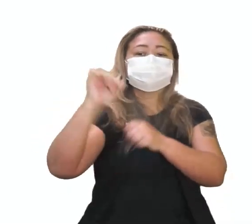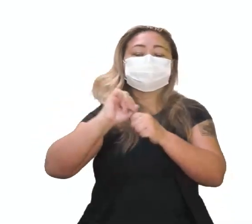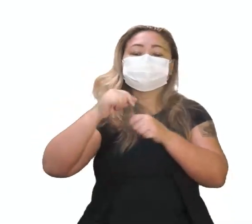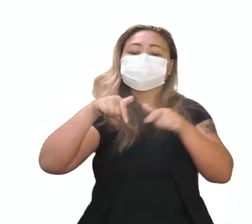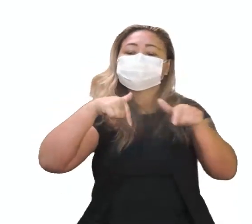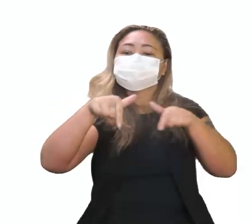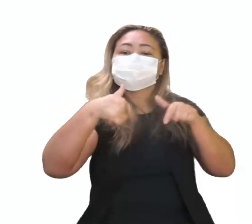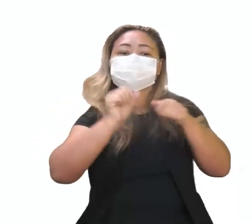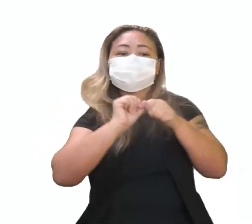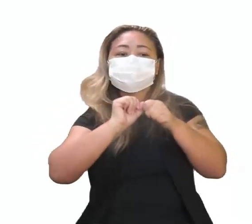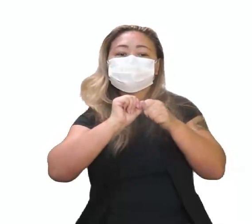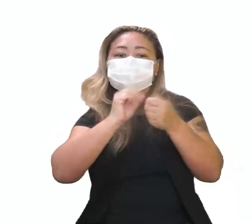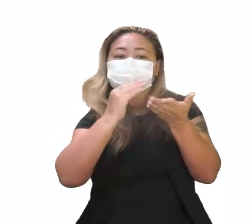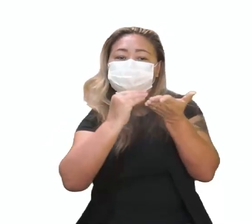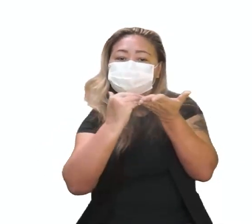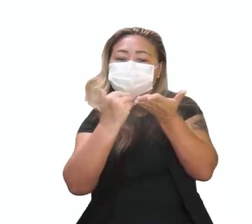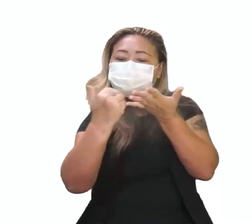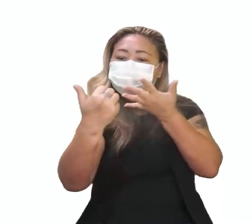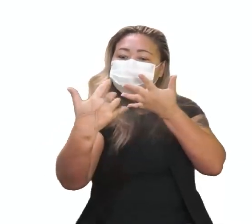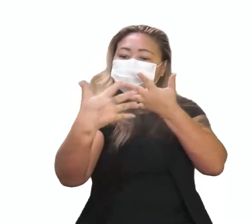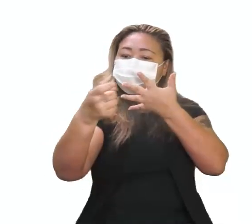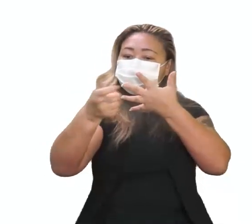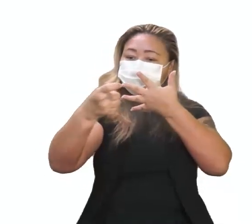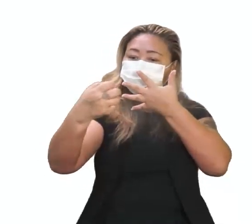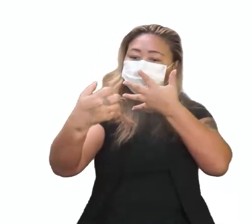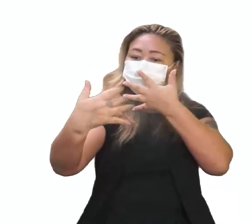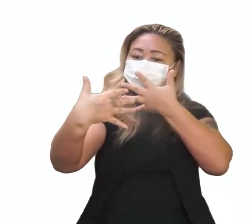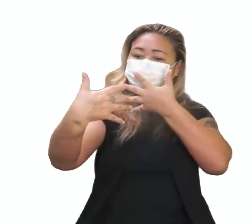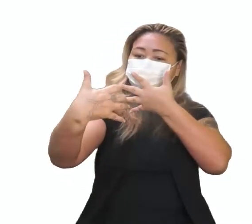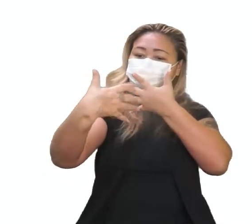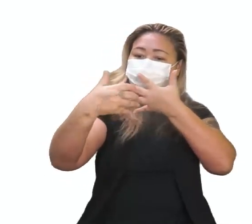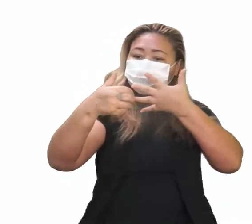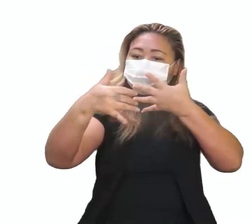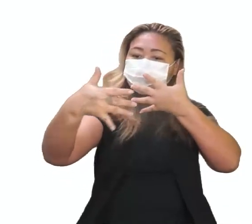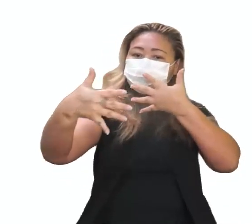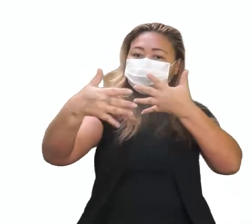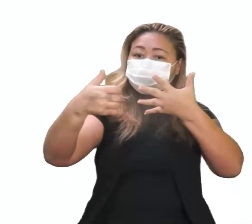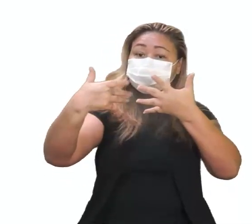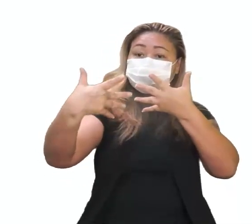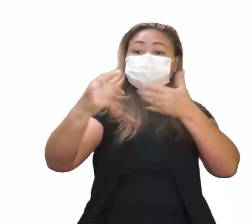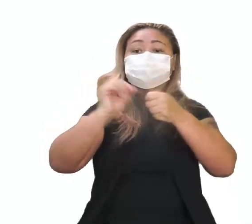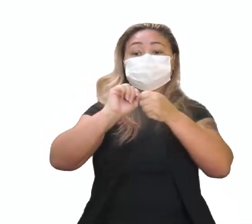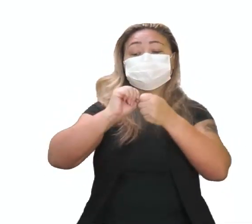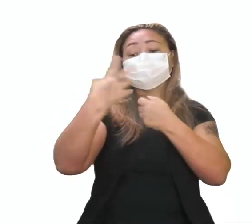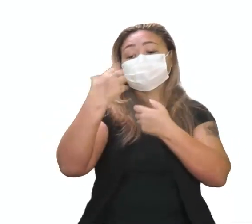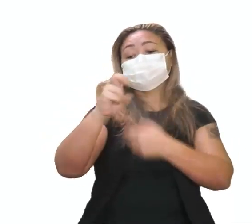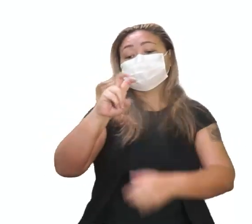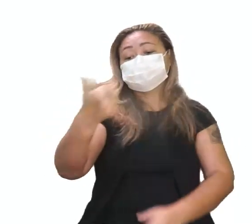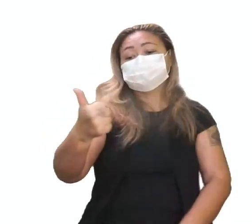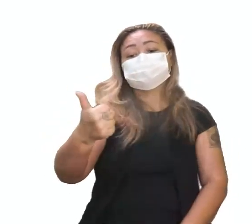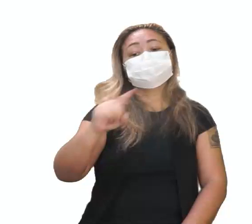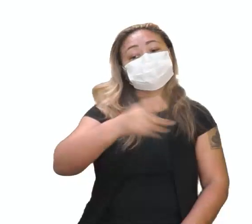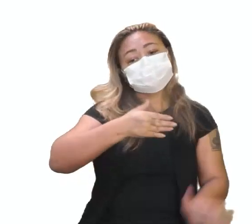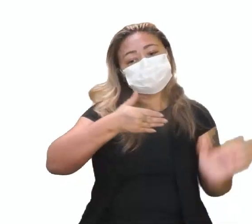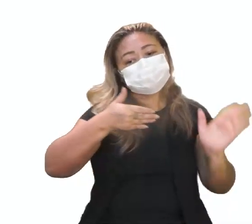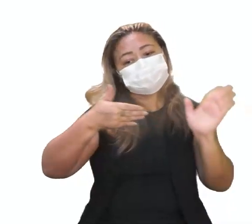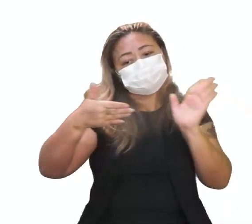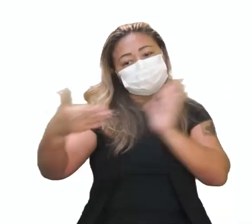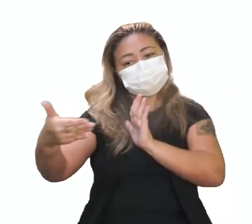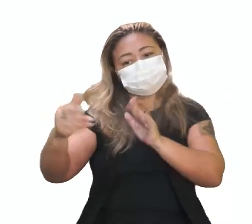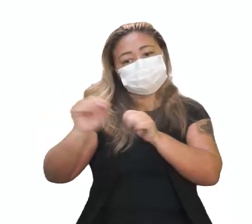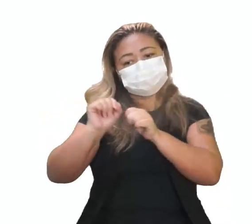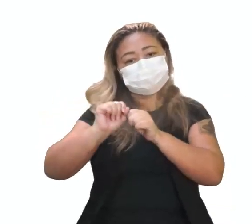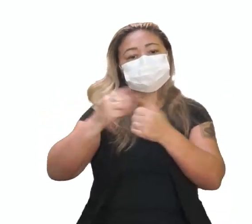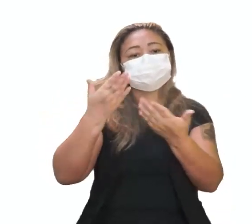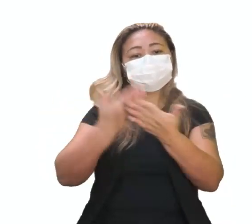com imagens de difração de raios-x, particularmente pela foto 51, que a gente mostrou para vocês durante a aula. Enquanto